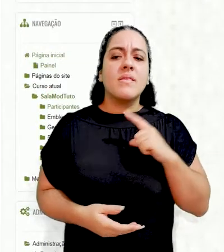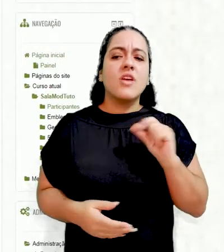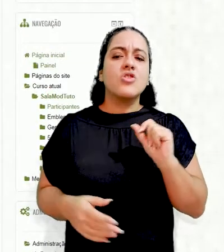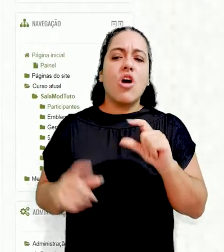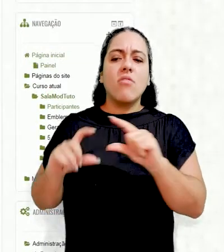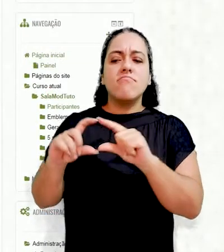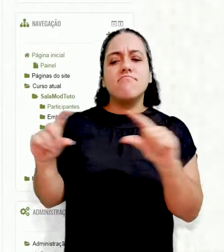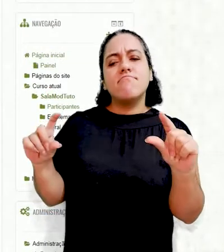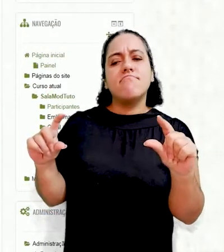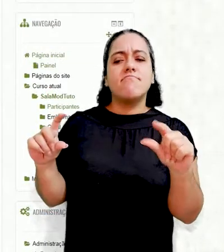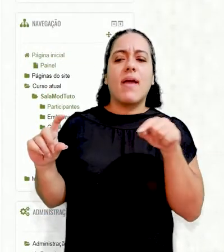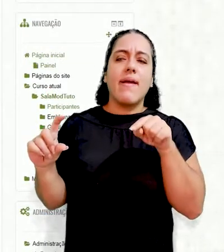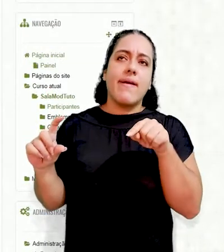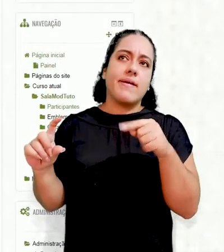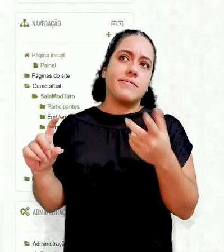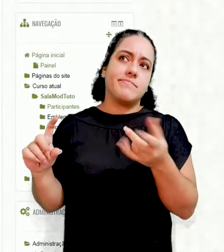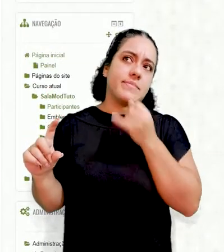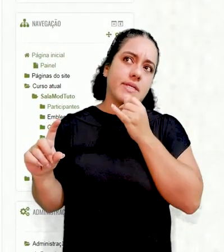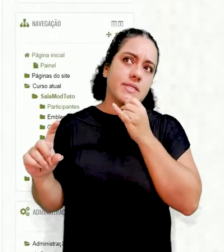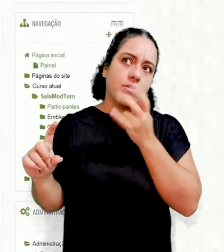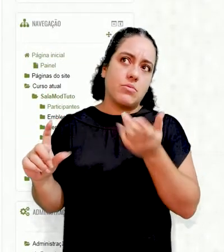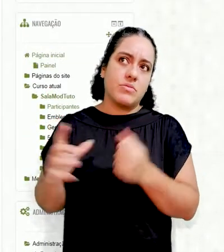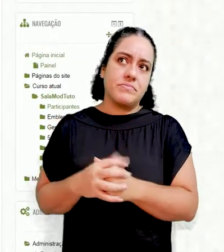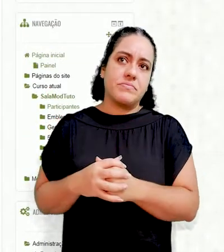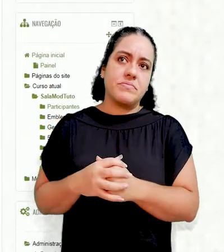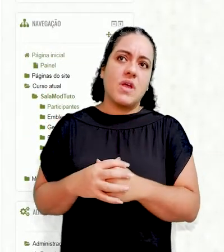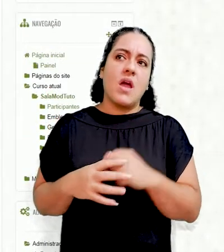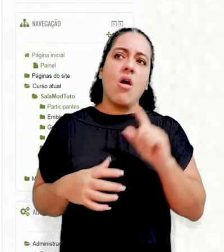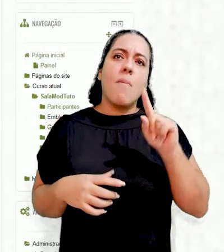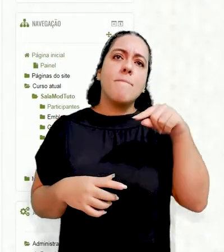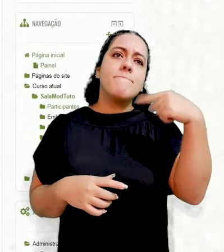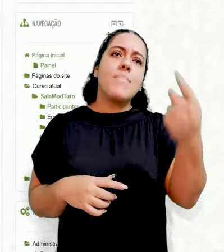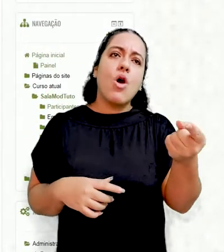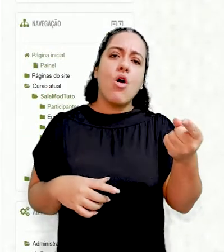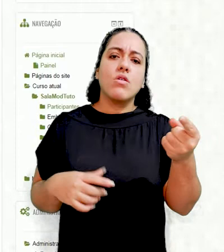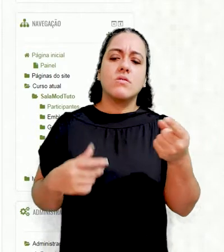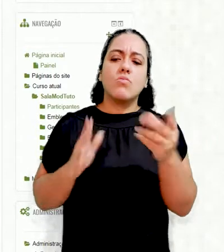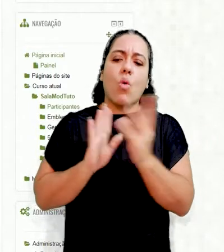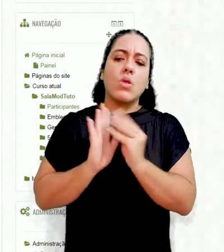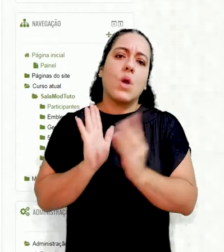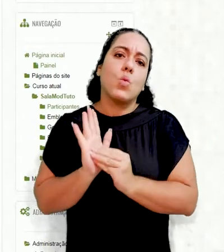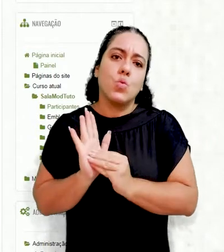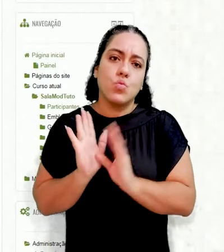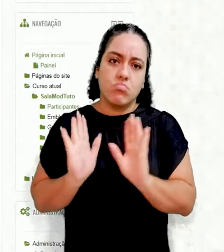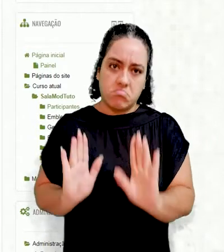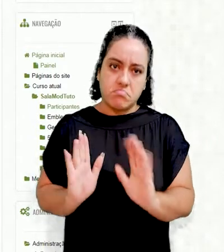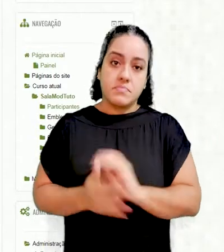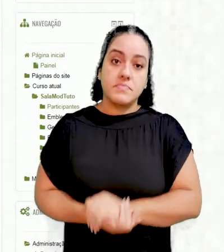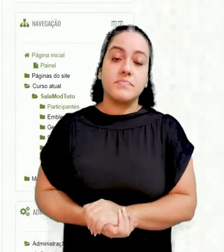pequena divisão, vamos dizer assim, próxima sessão de conteúdo.